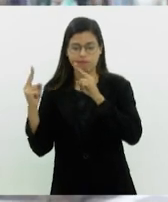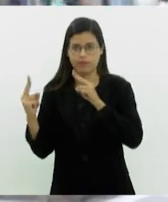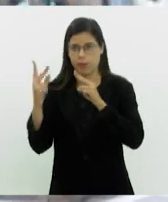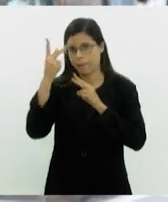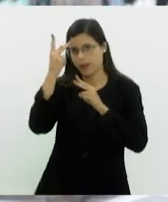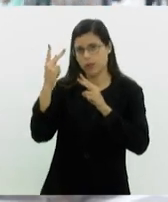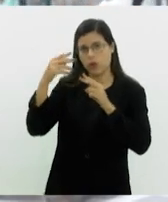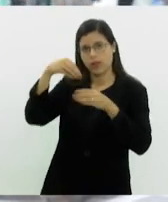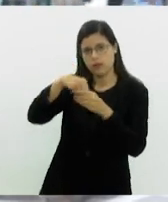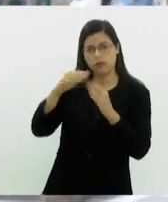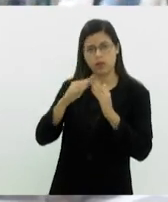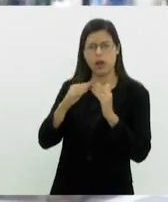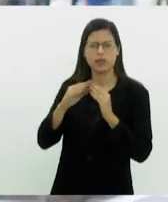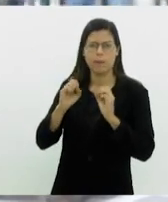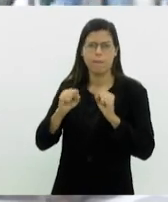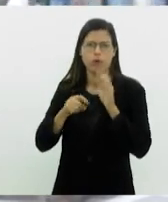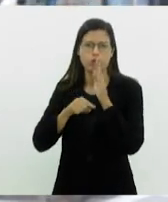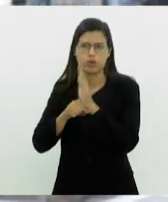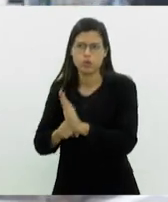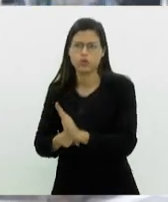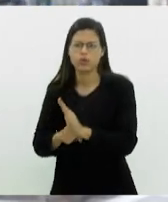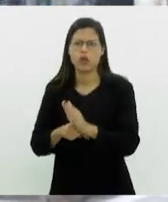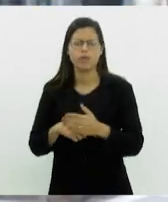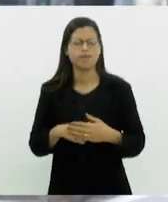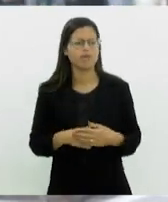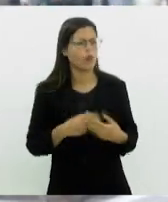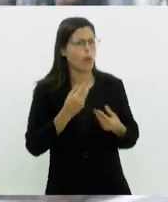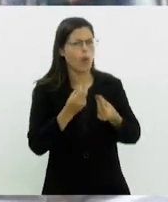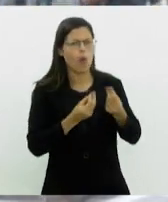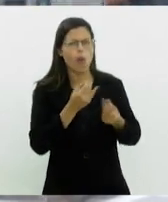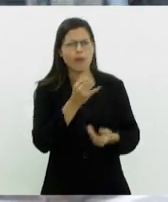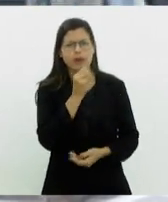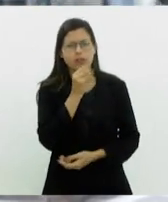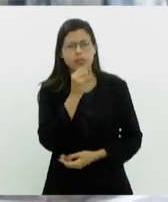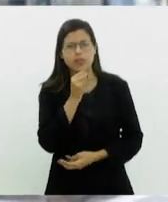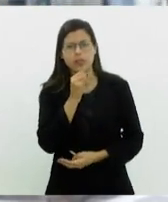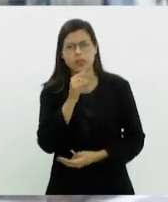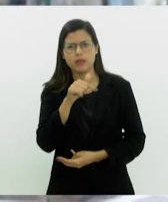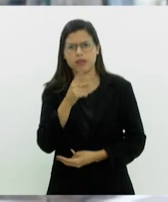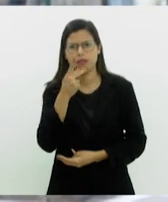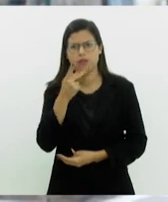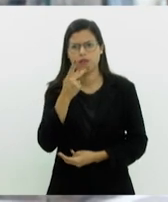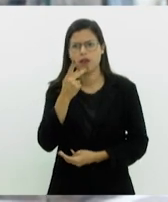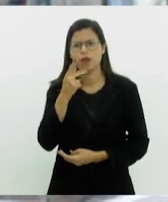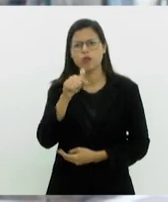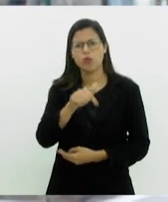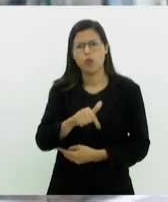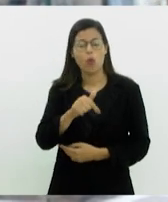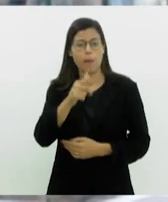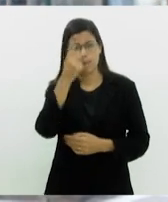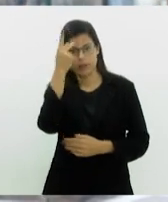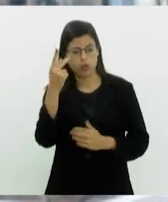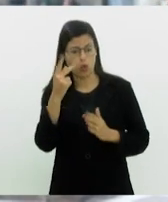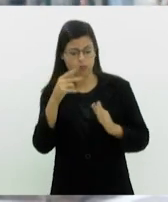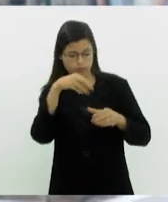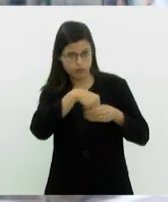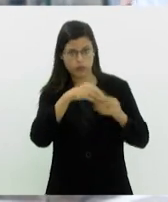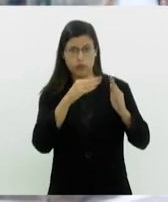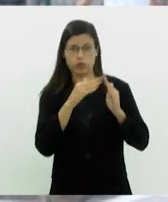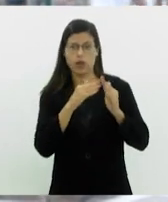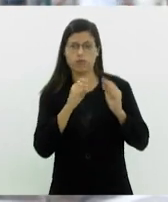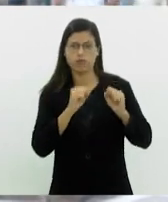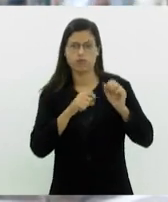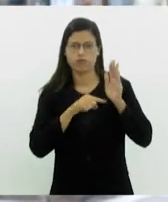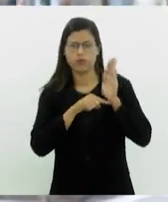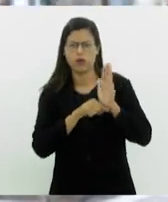né? E doar o tempo dela. E de que forma, por exemplo, exemplos que você pode dar? Você falou esse aí do último. Da casa da pessoa, ela também pode ajudar.